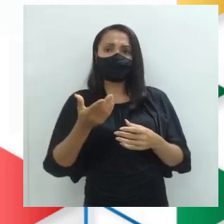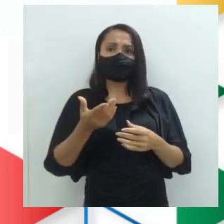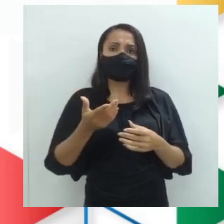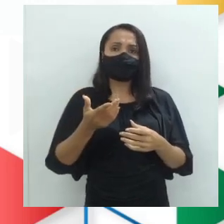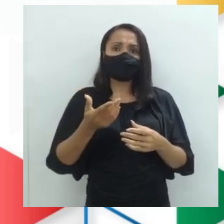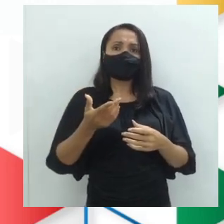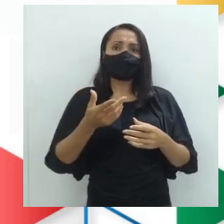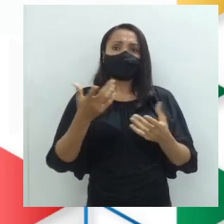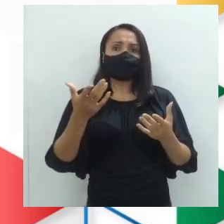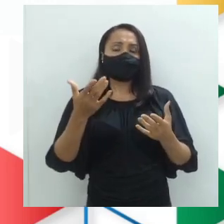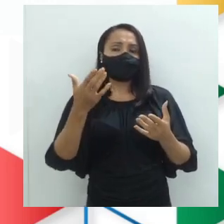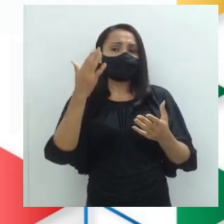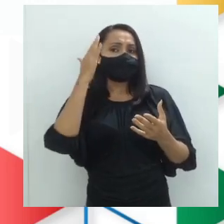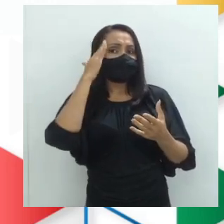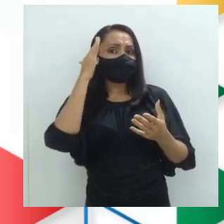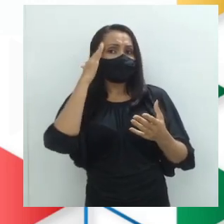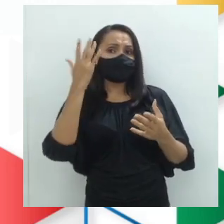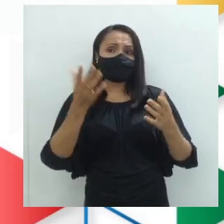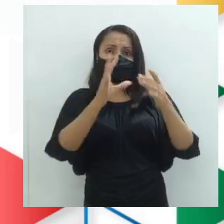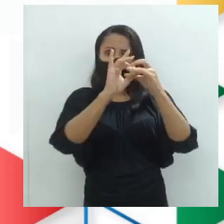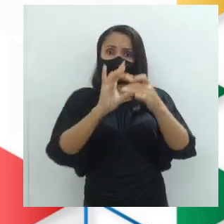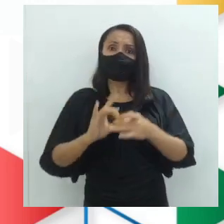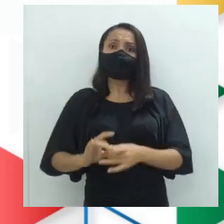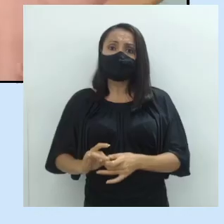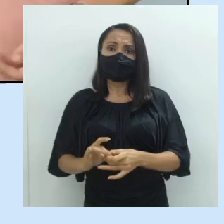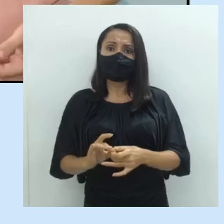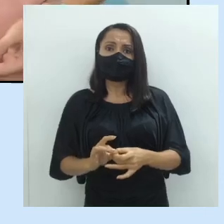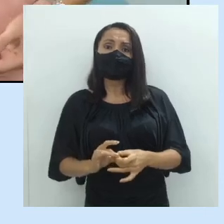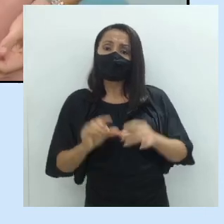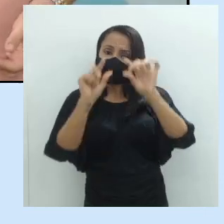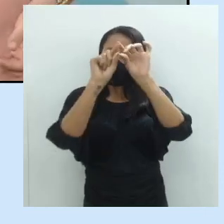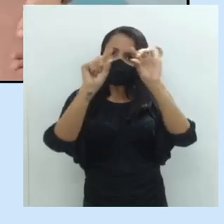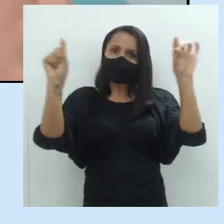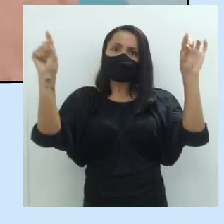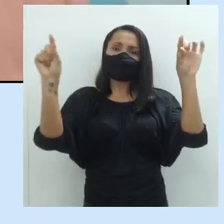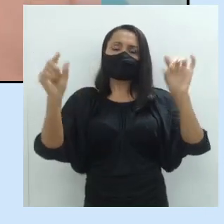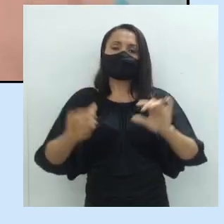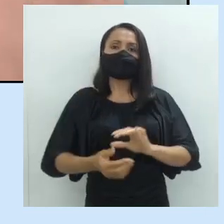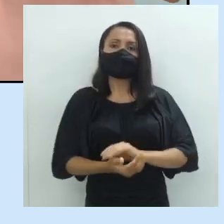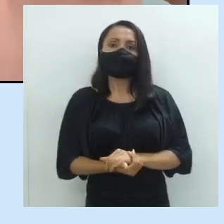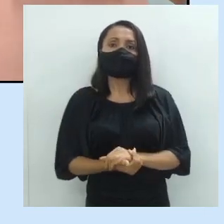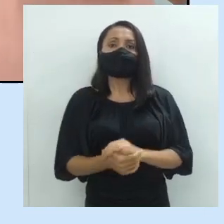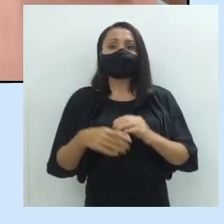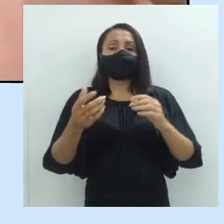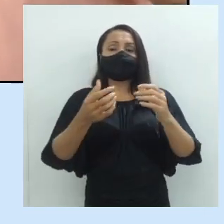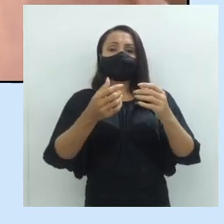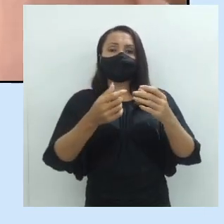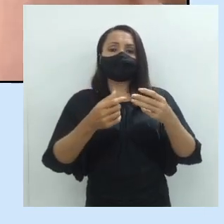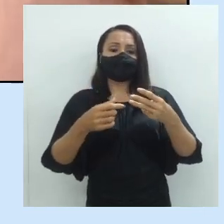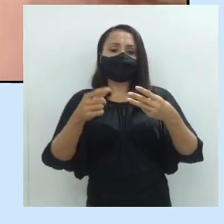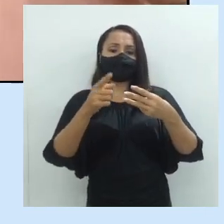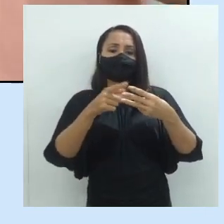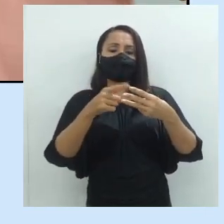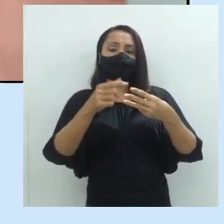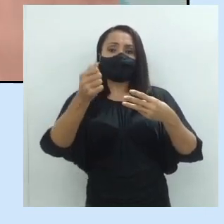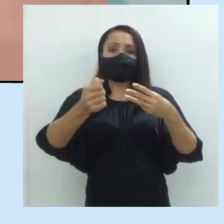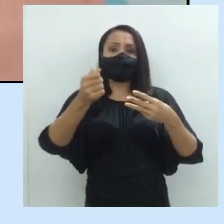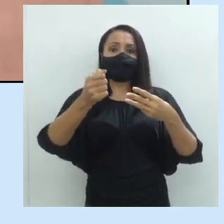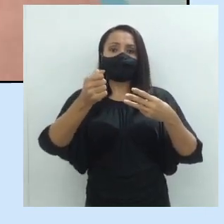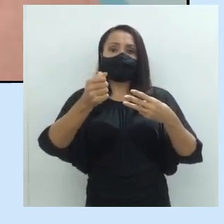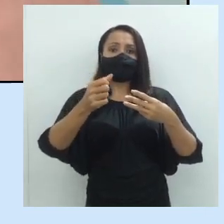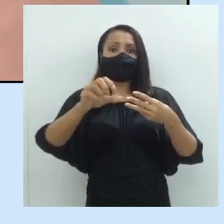todo esse contexto. Olhando para mim, nós temos a seguinte questão. O carro da minha mãe quebrou.